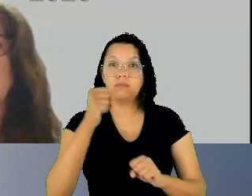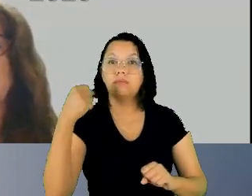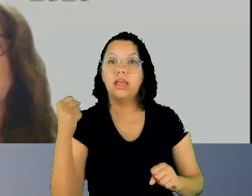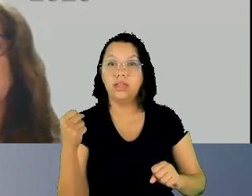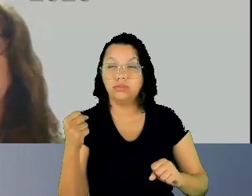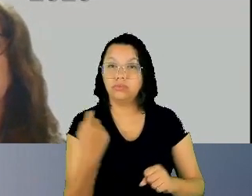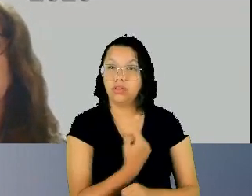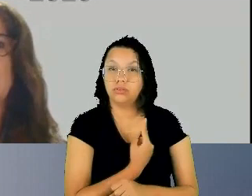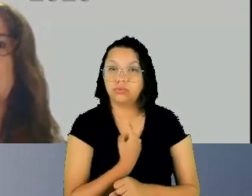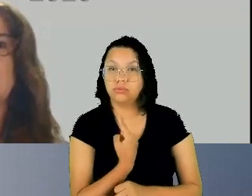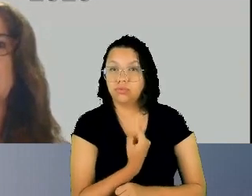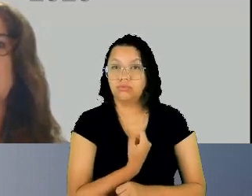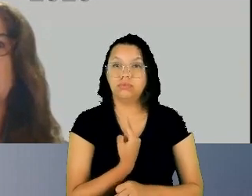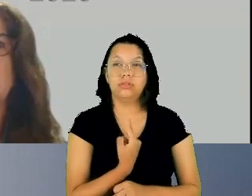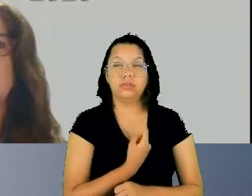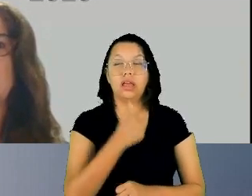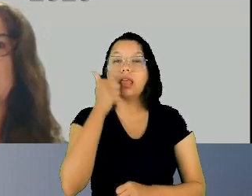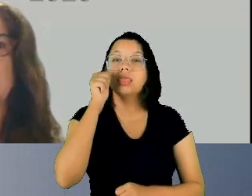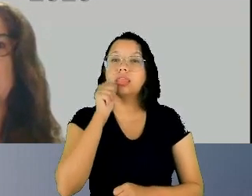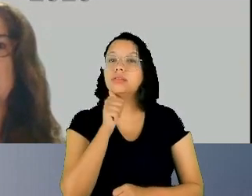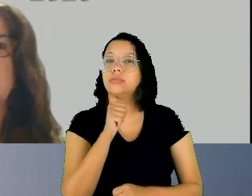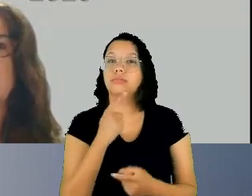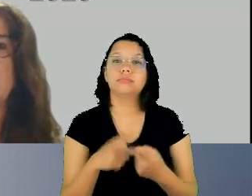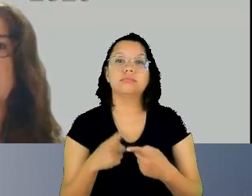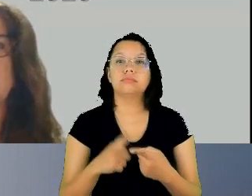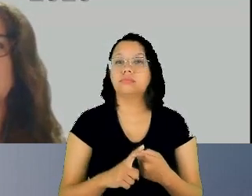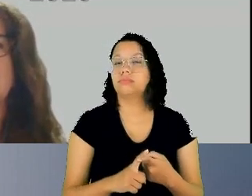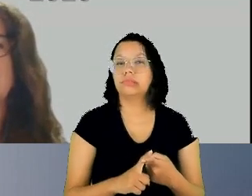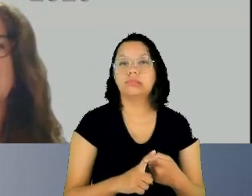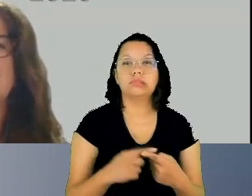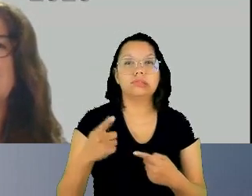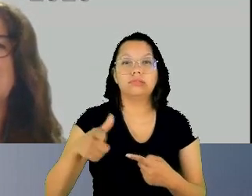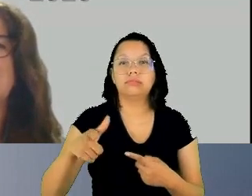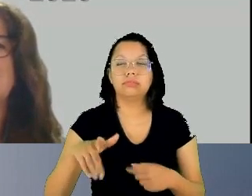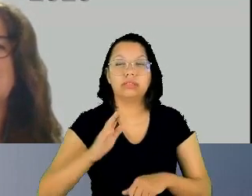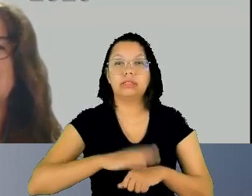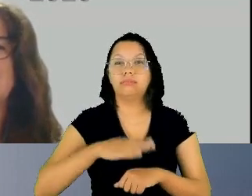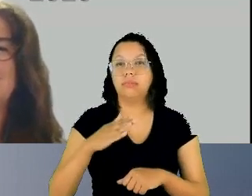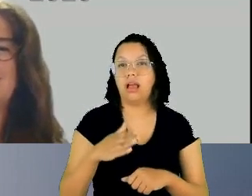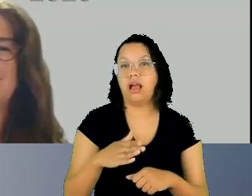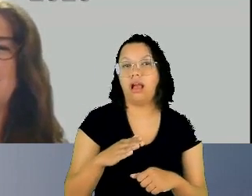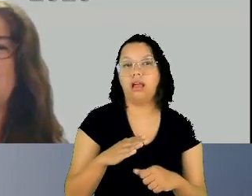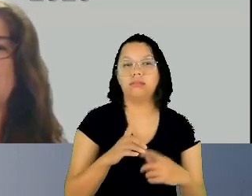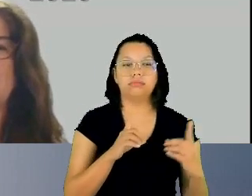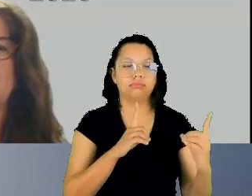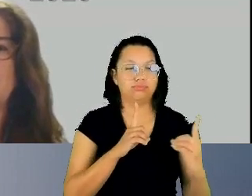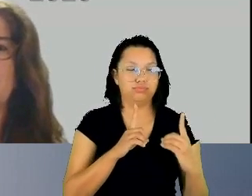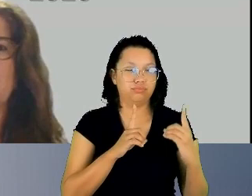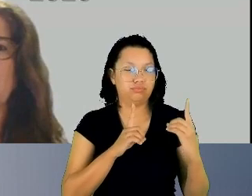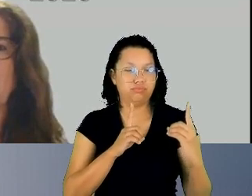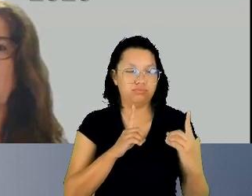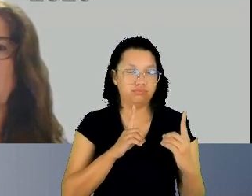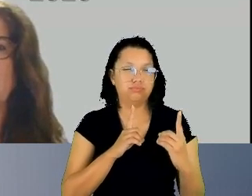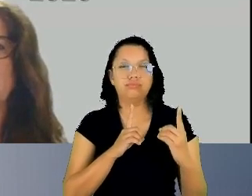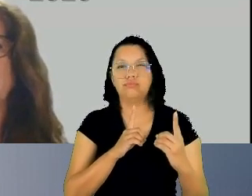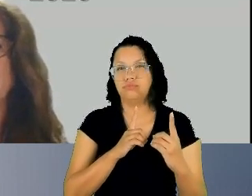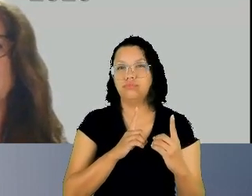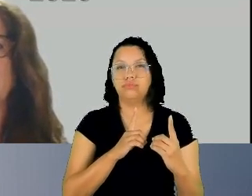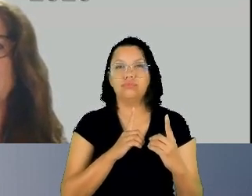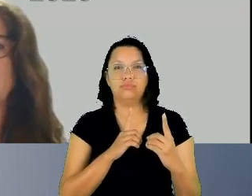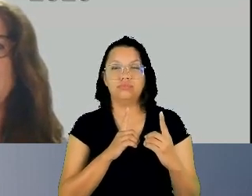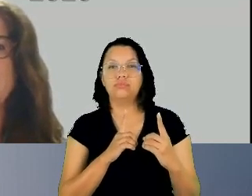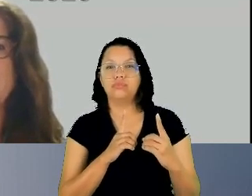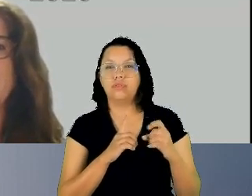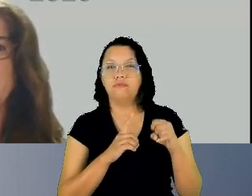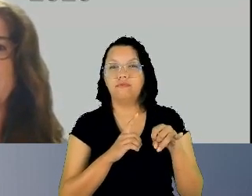porque não estão sendo mais paqueradas porque não estão sendo mais cortejadas porque os homens